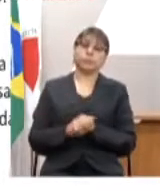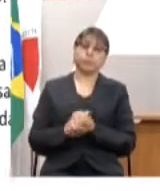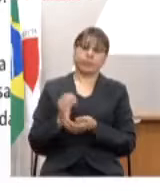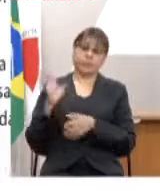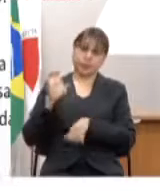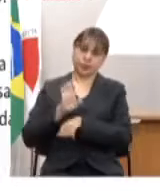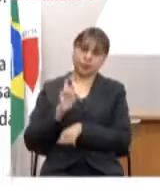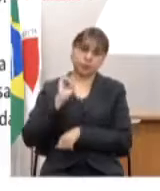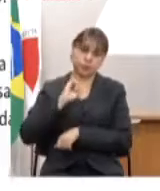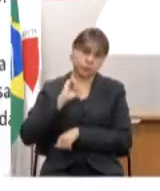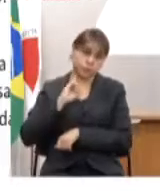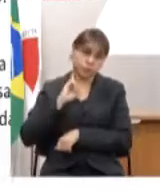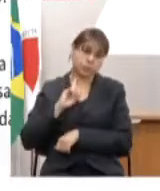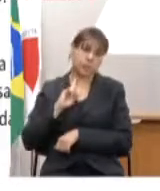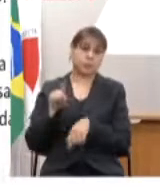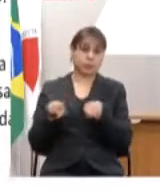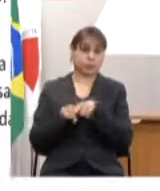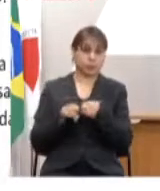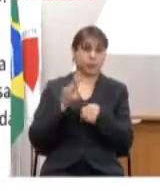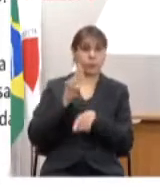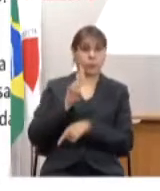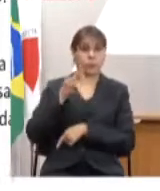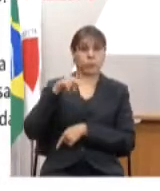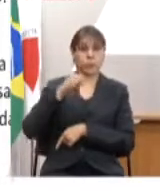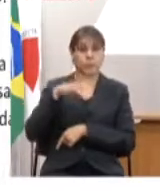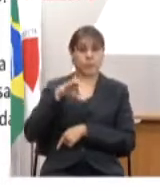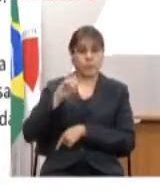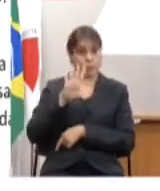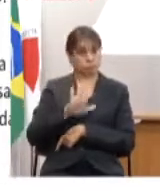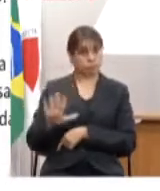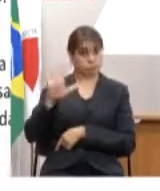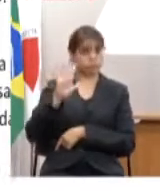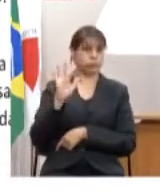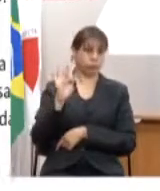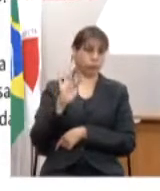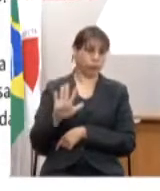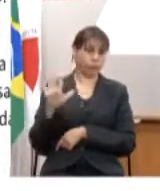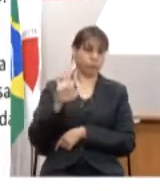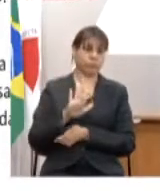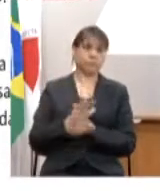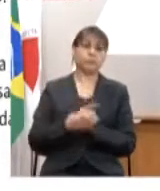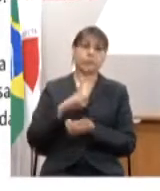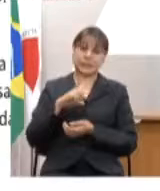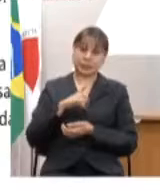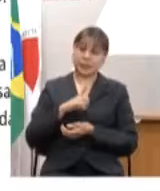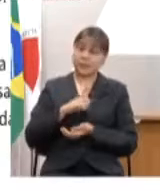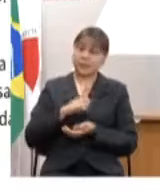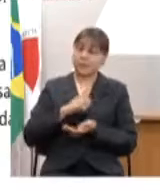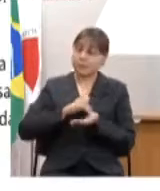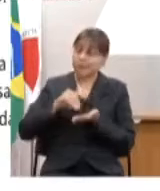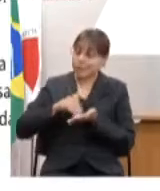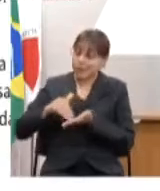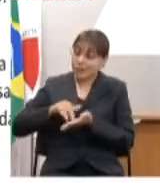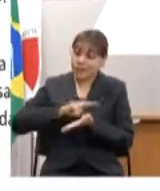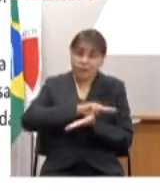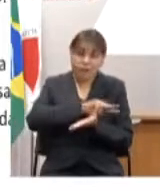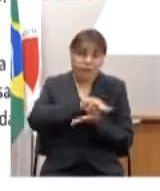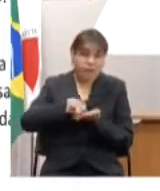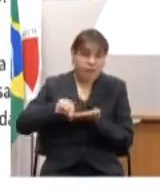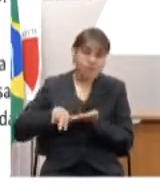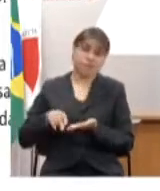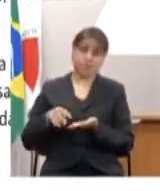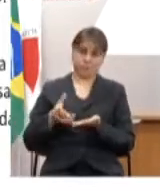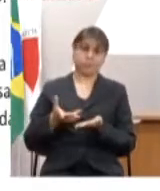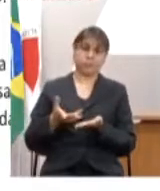Gerais quanto da União ou seja tem representante de várias secretarias de várias instâncias